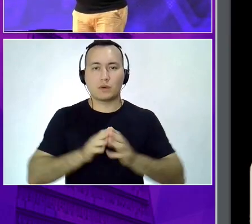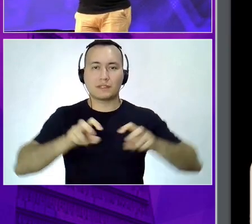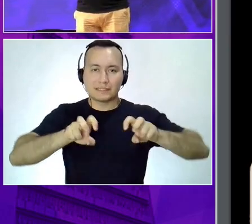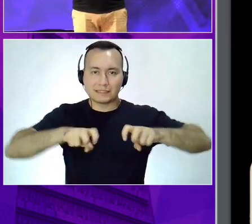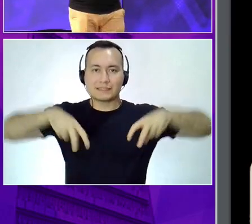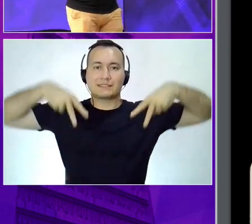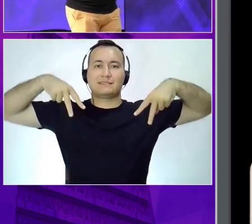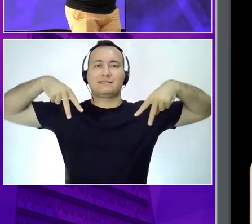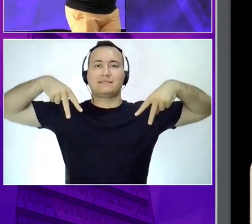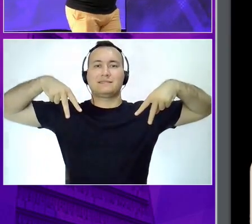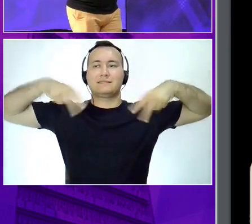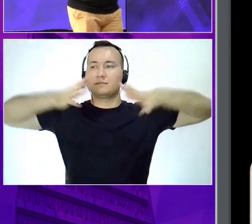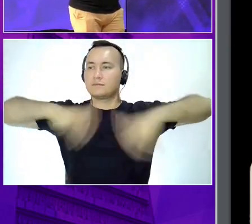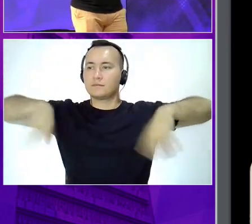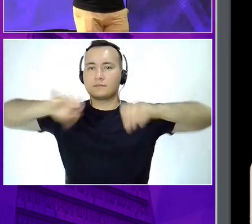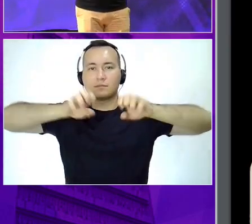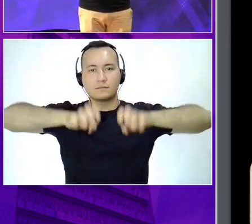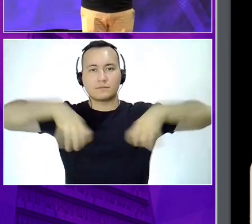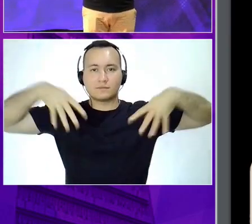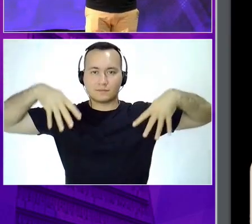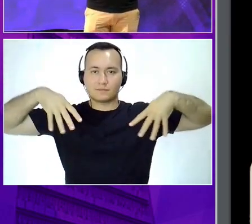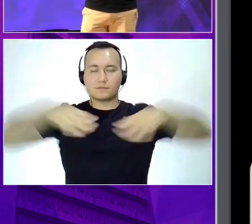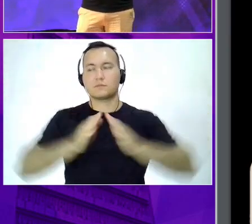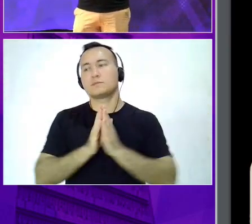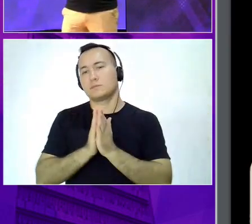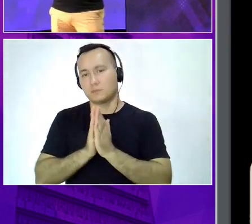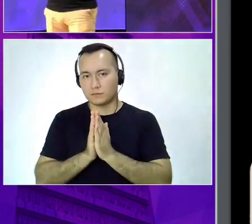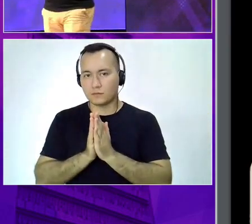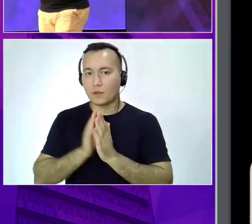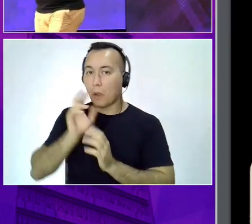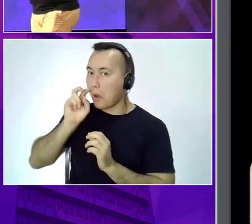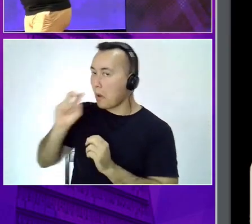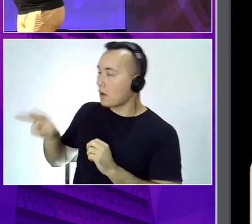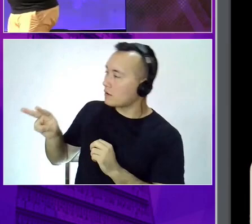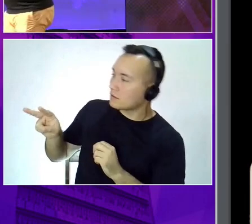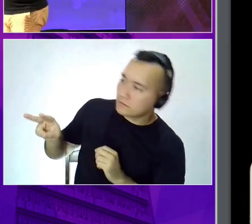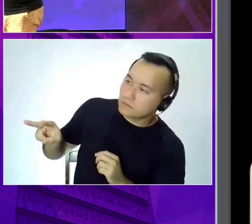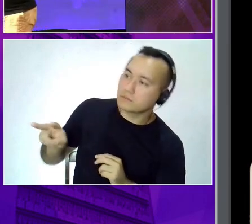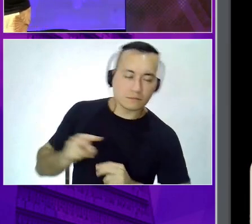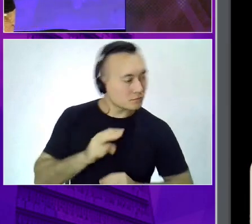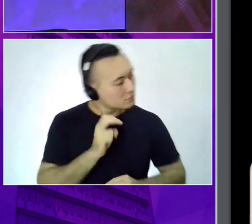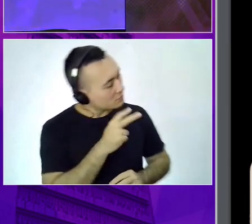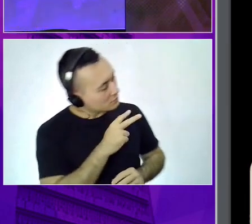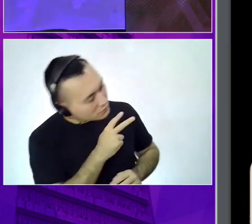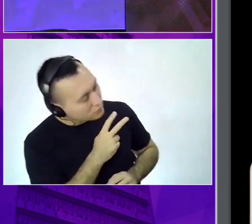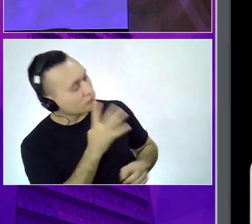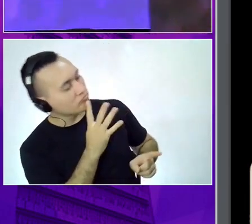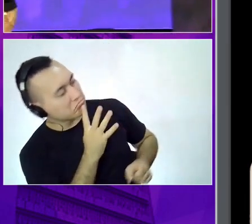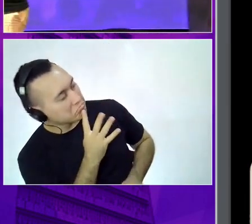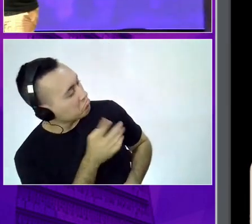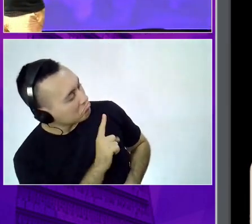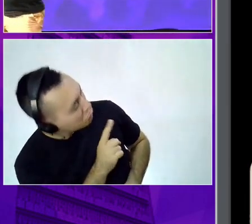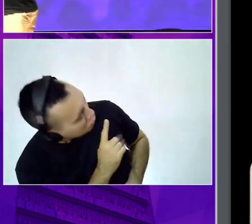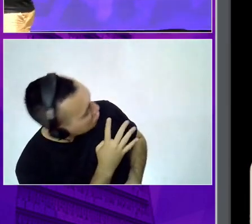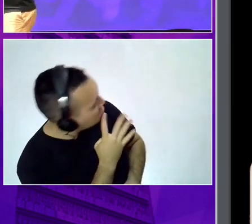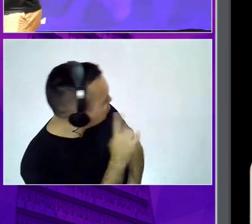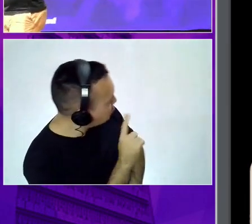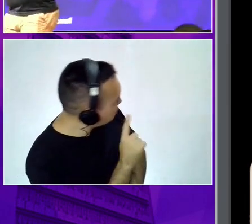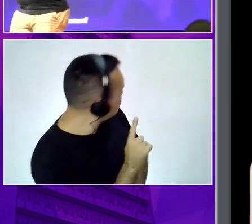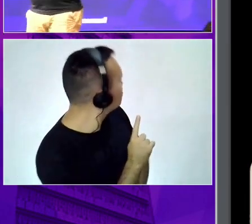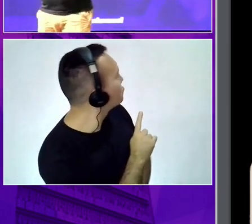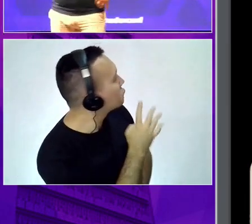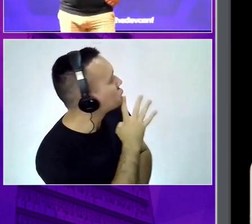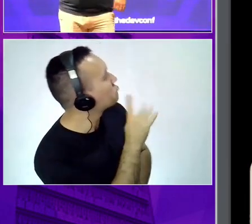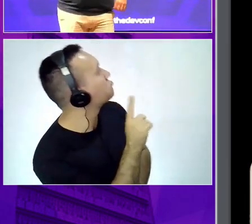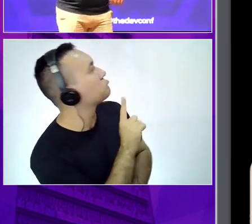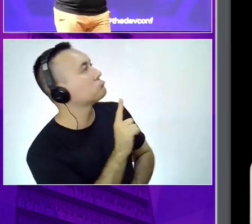olhem ao entorno de vocês e procurem alguém que vocês nunca viram, que a primeira vez que vocês estão olhando está aqui, aqui, nunca vi, nunca vi. Então,